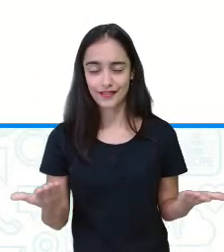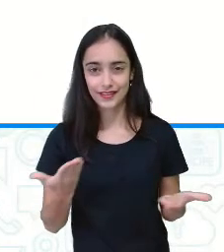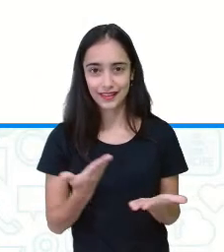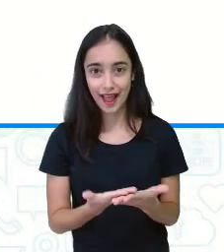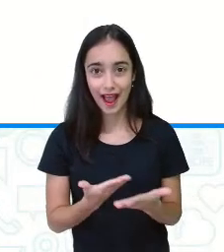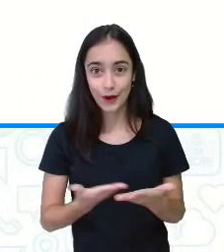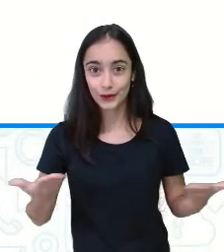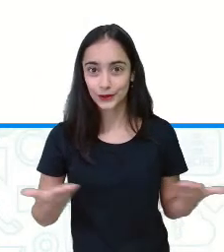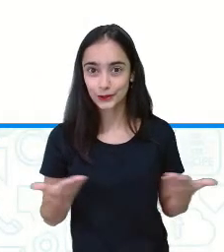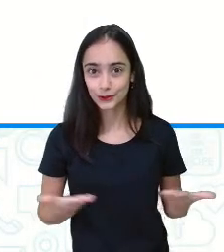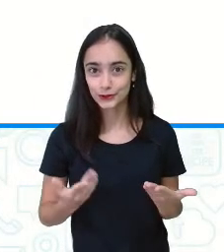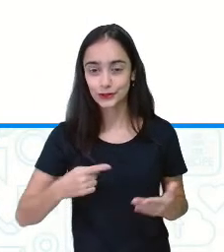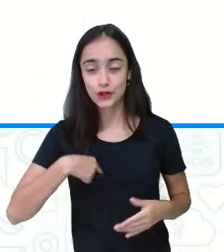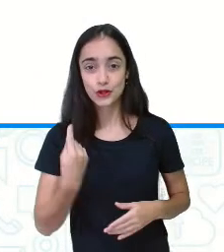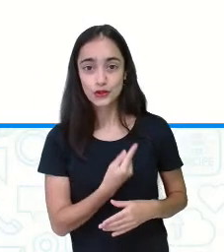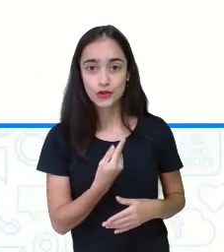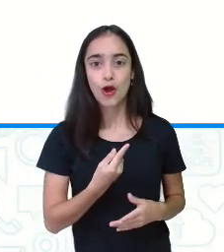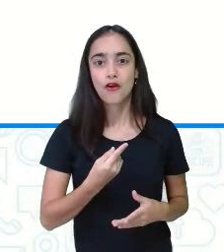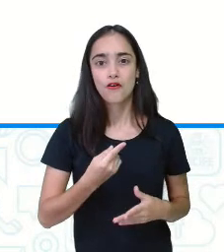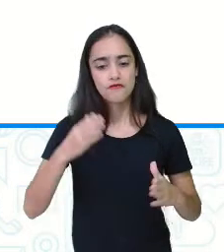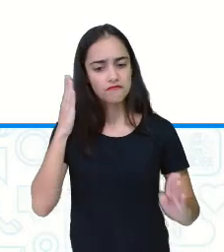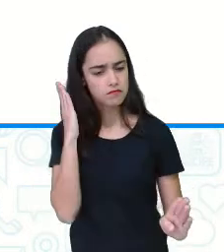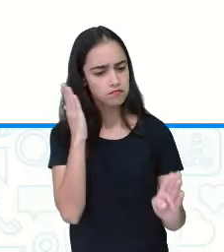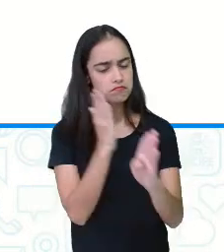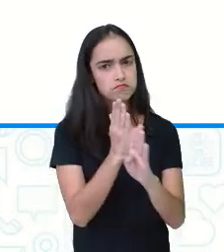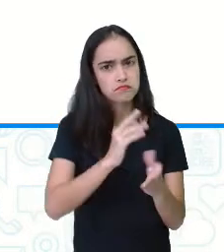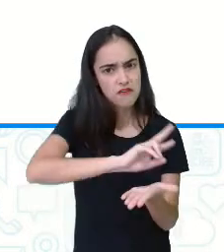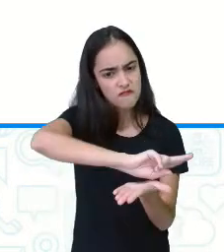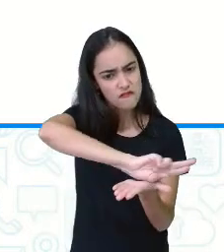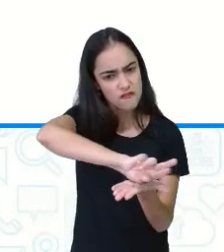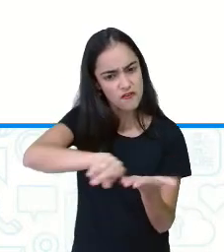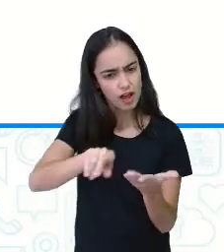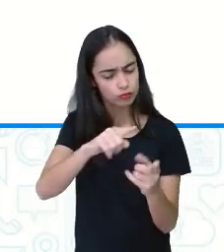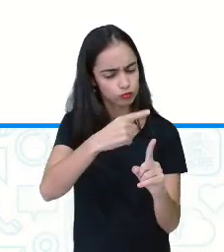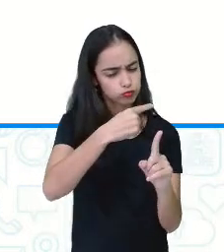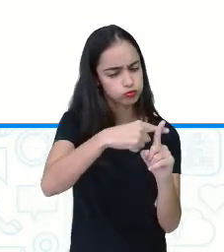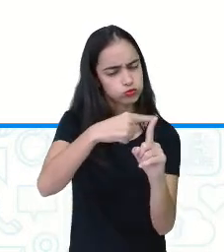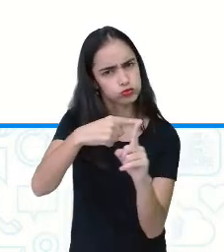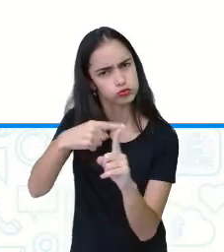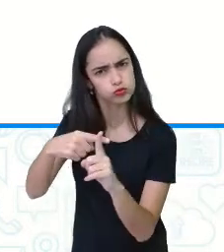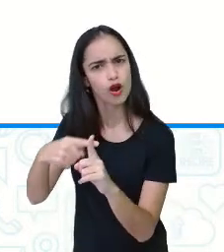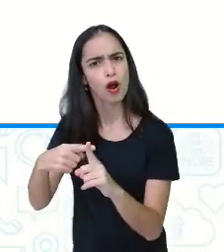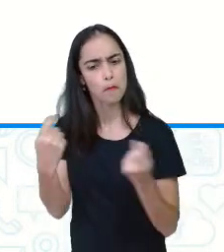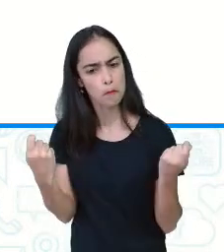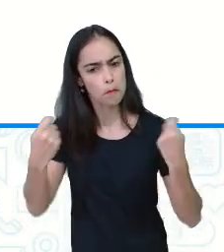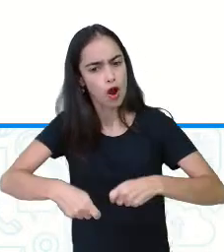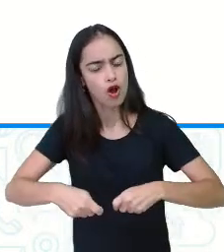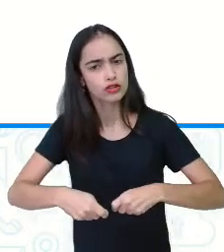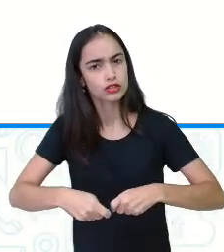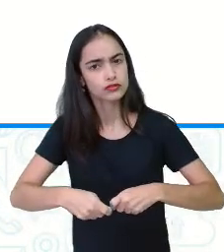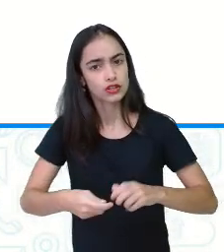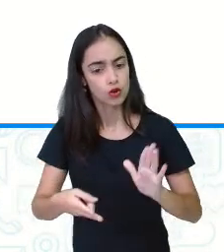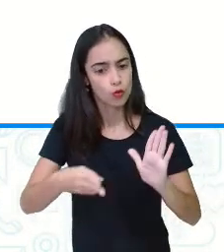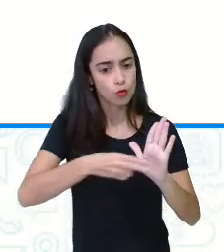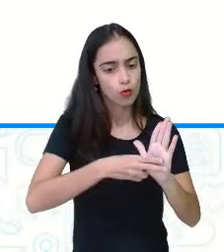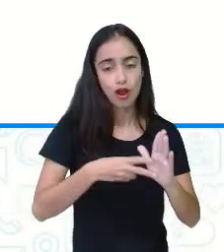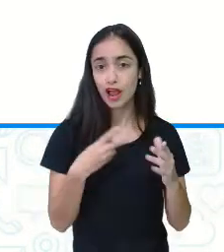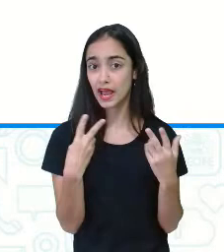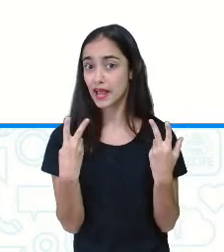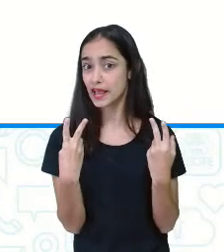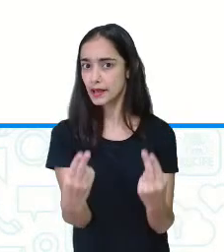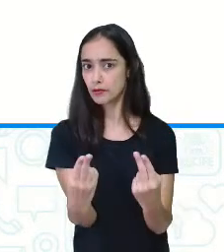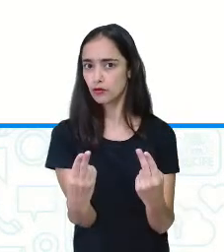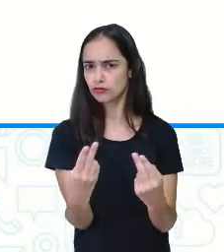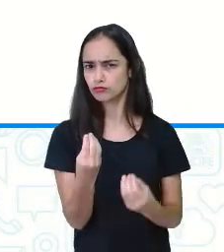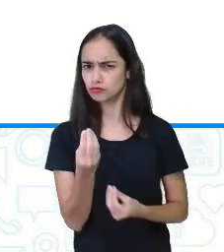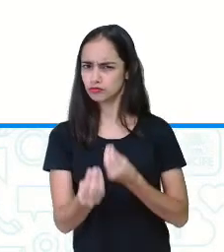iremos explorar e encontrar várias adições possíveis com o mesmo resultado. Hum, você deve estar se